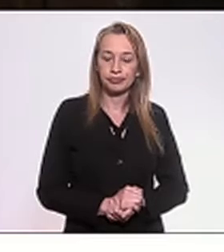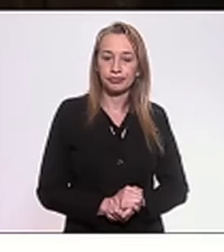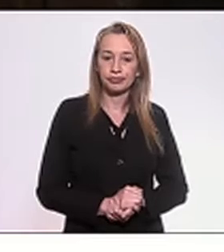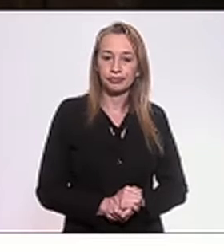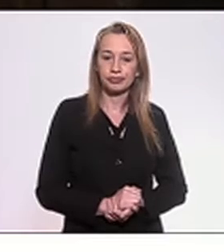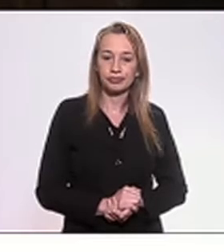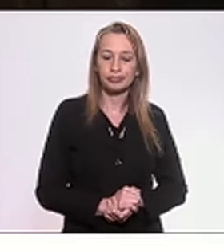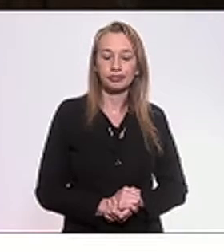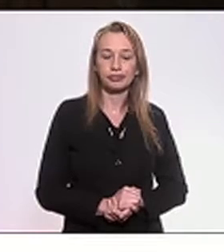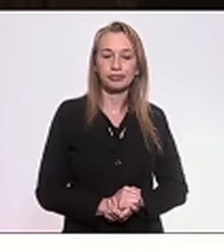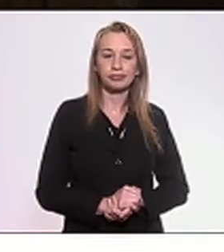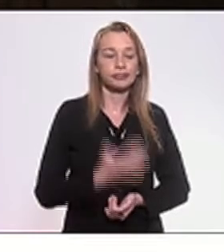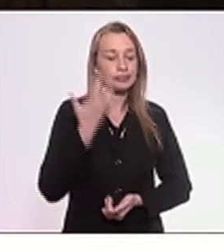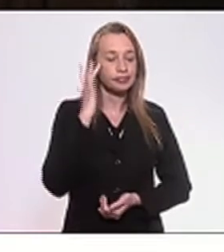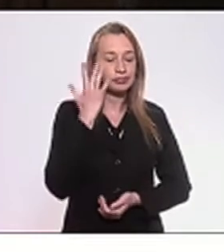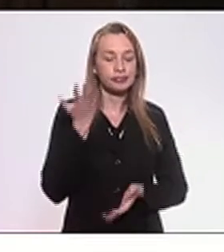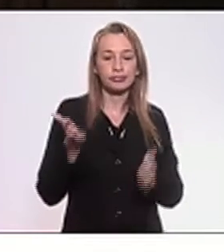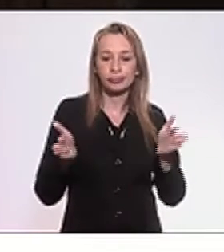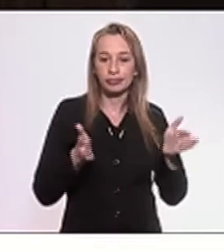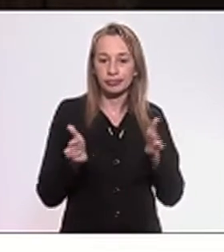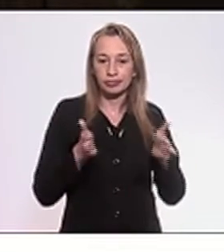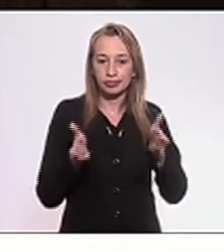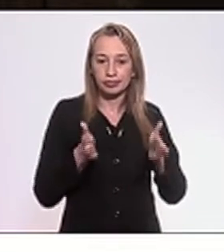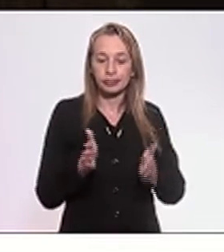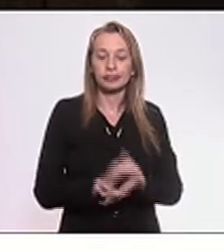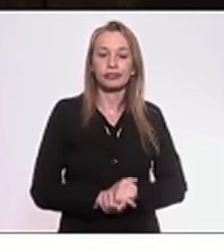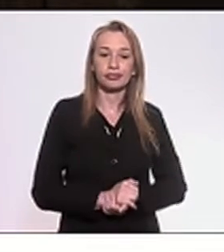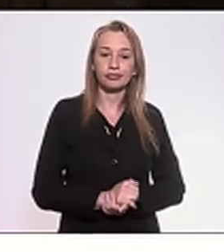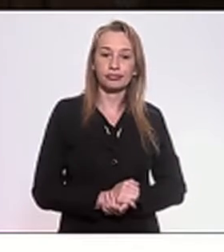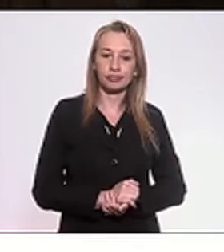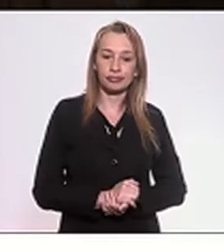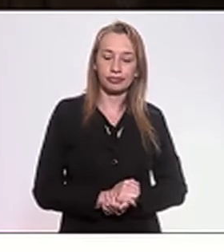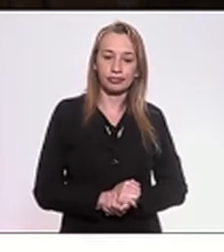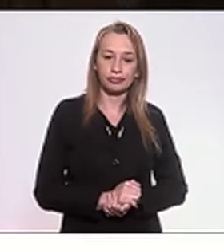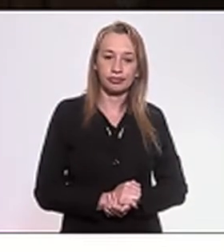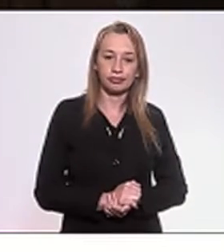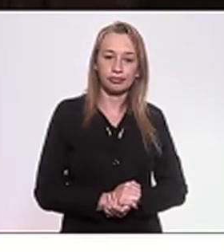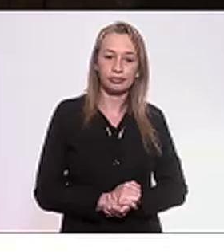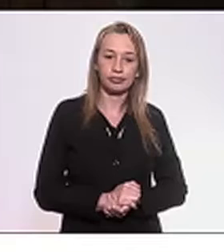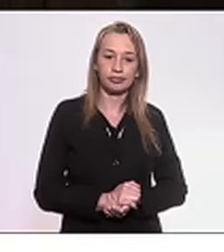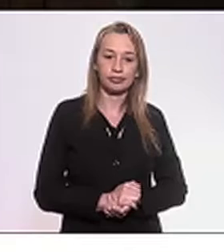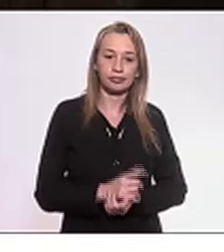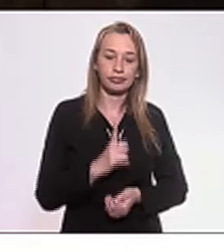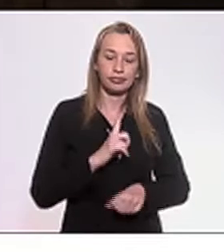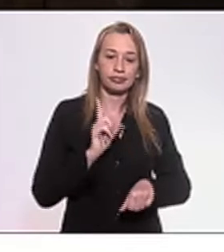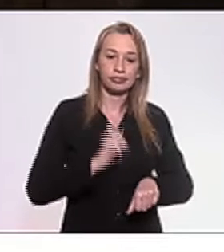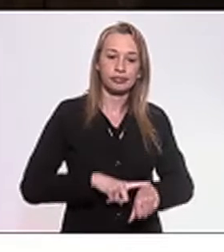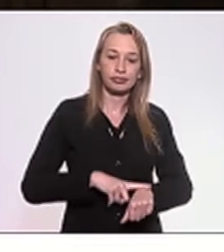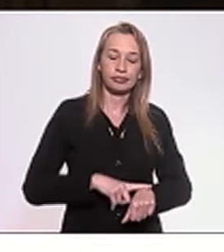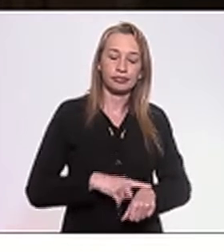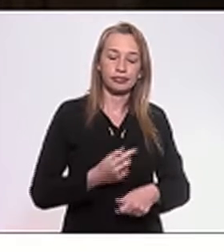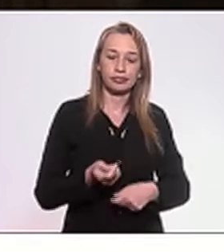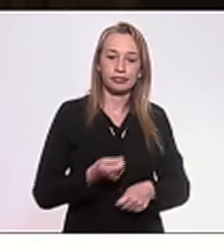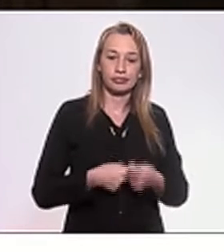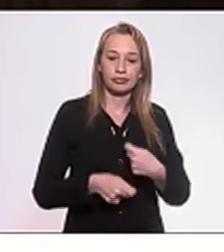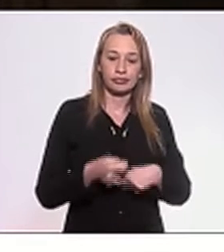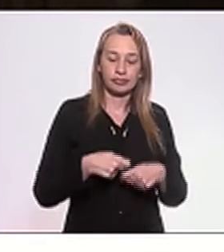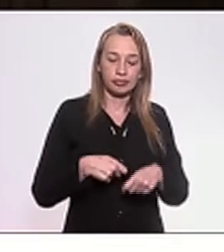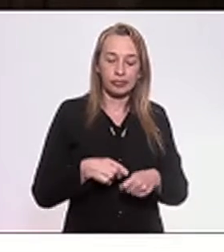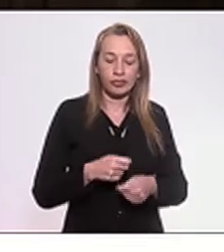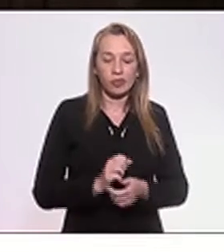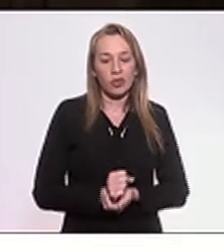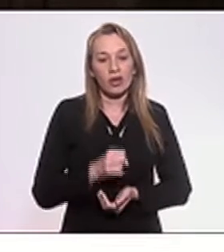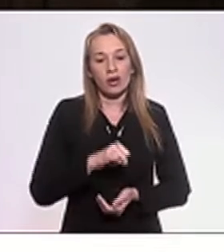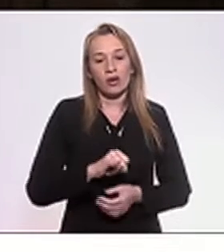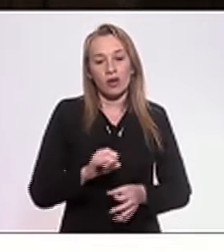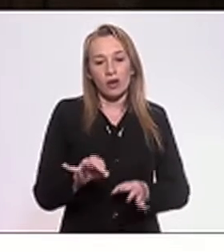que um prazo longevo de concessão tem viabilidade econômica, porque se